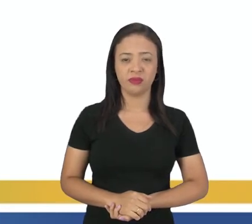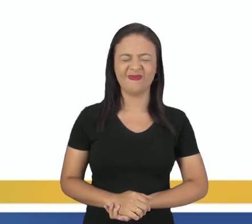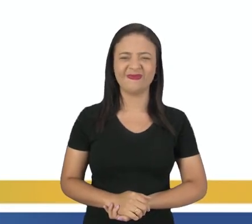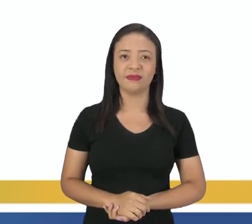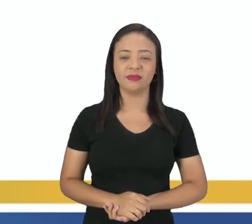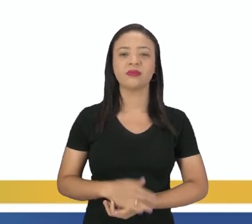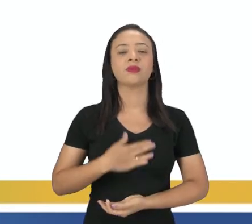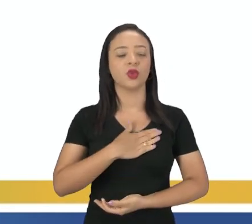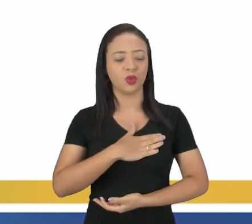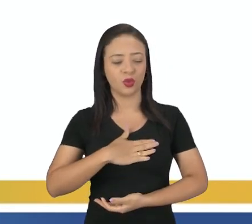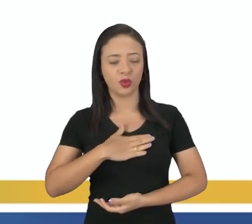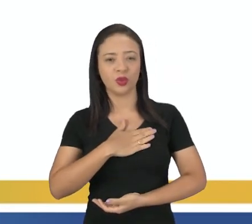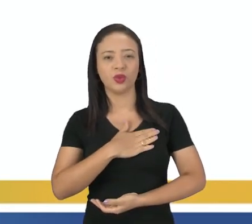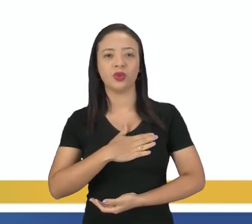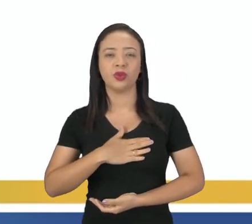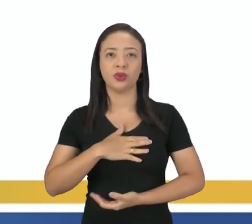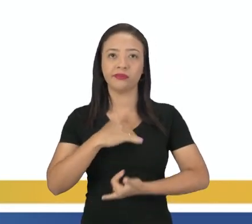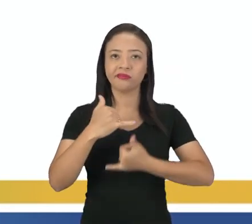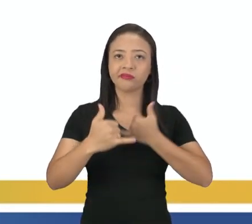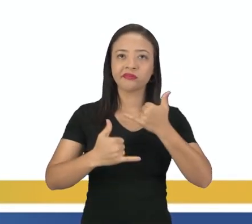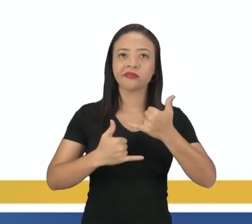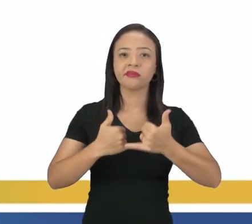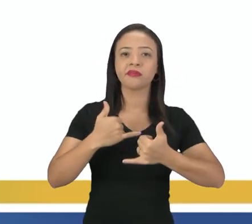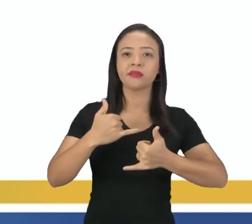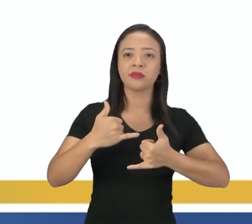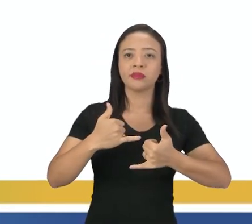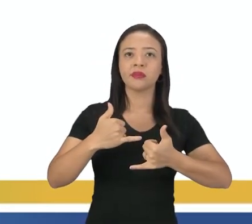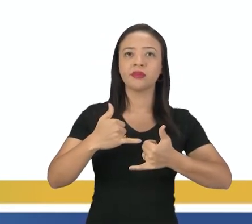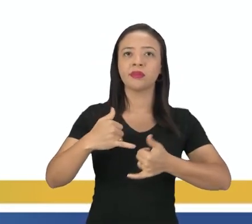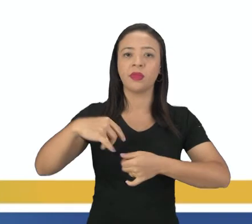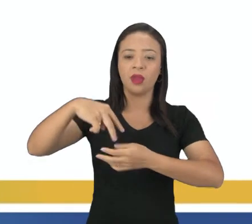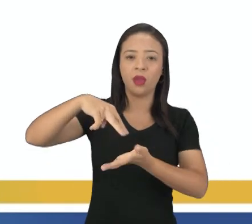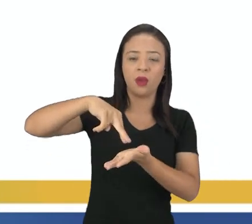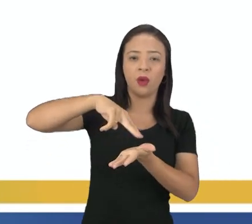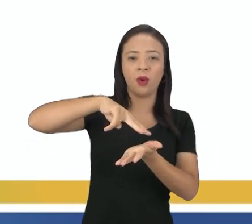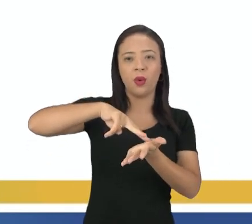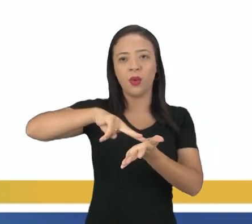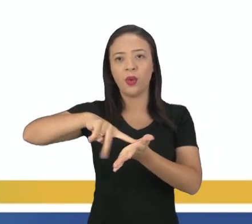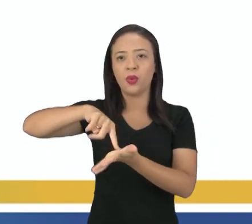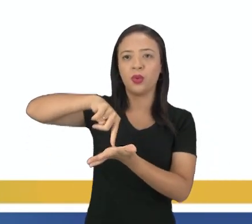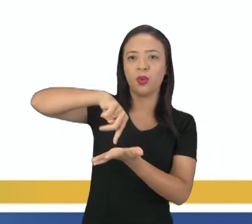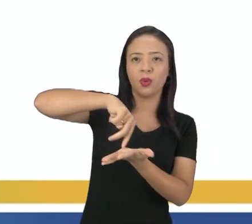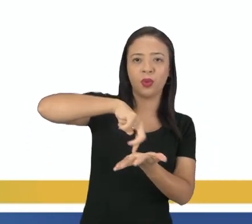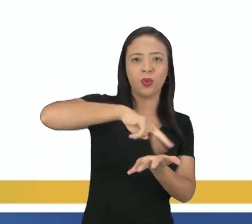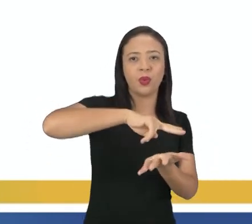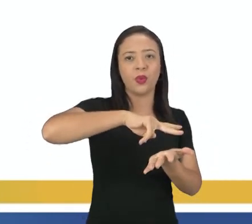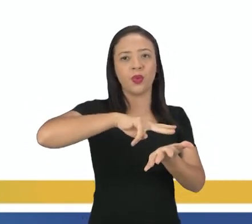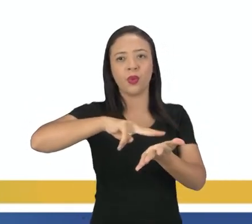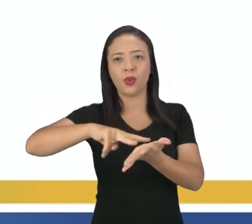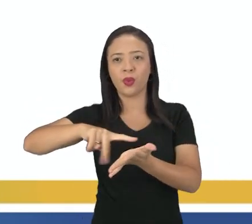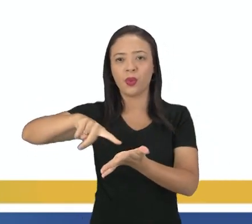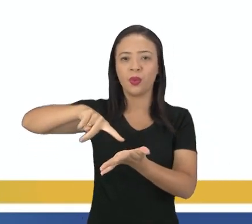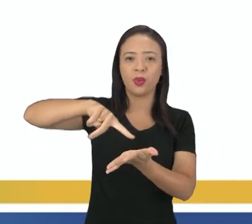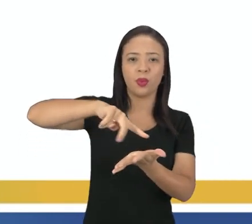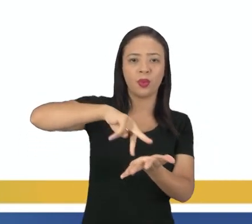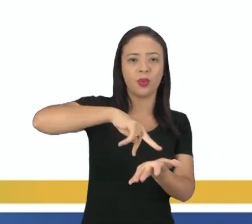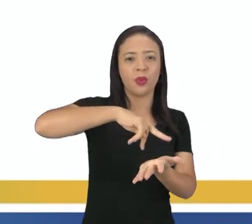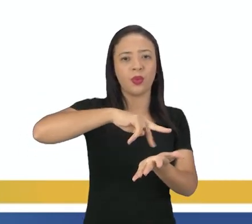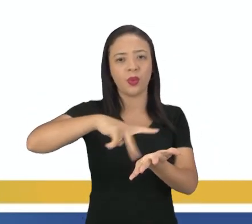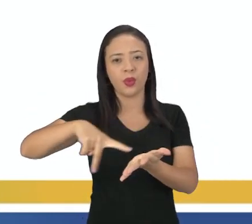Gosta de brincar de patins, né? Aquele brinquedinho que tem as rodinhas ali, um calçado com as rodinhas. Então, a ellos